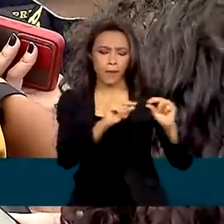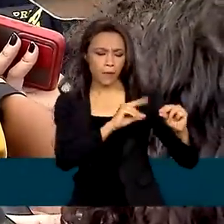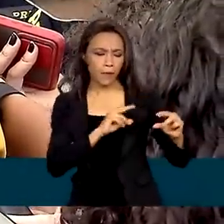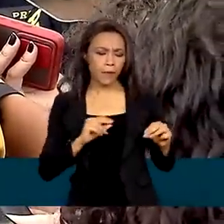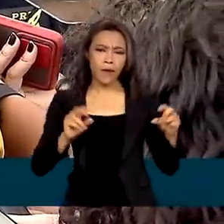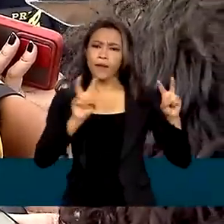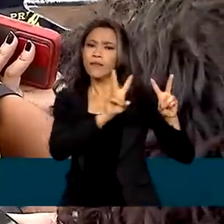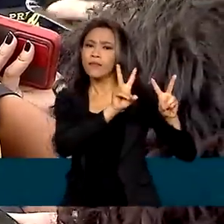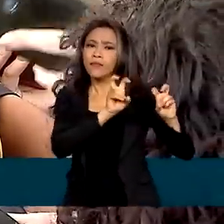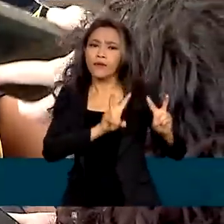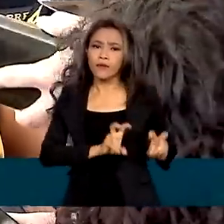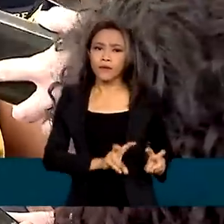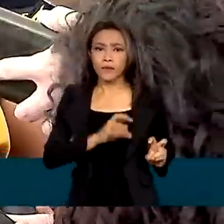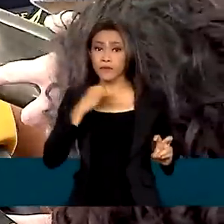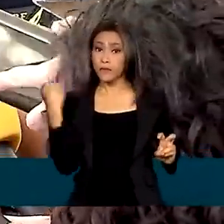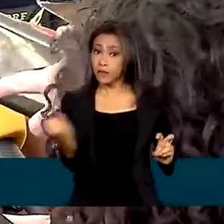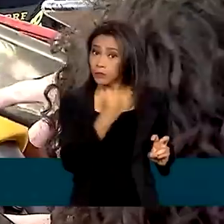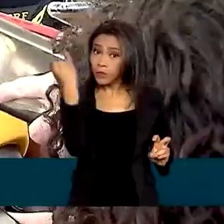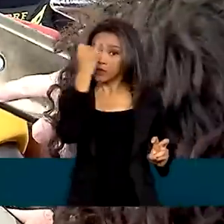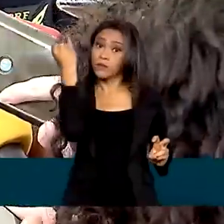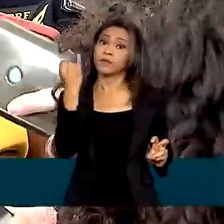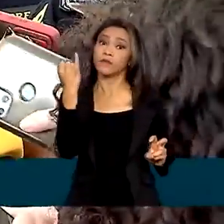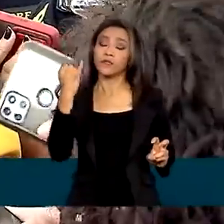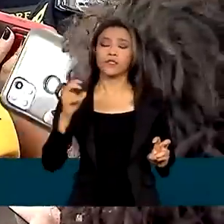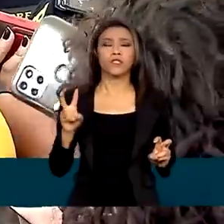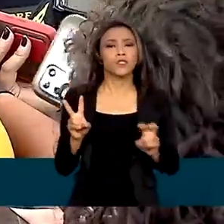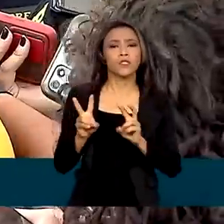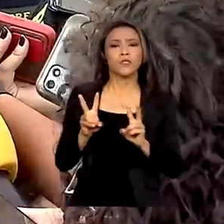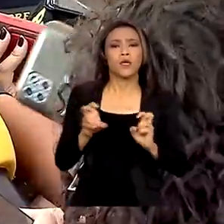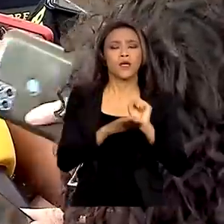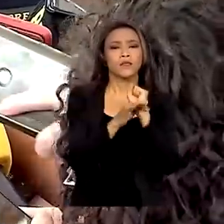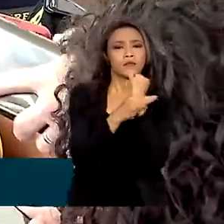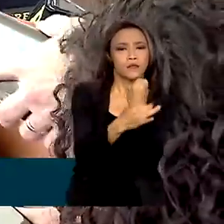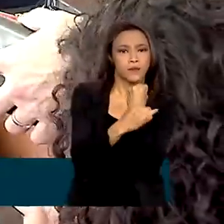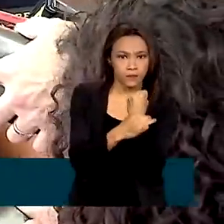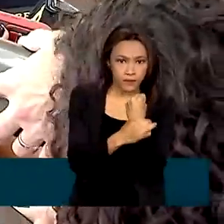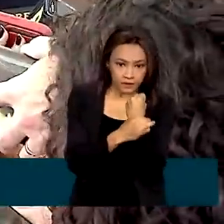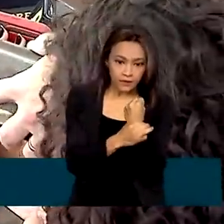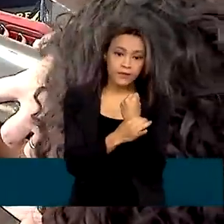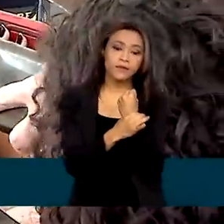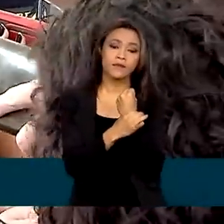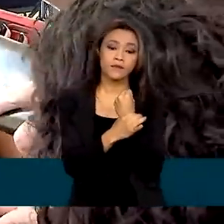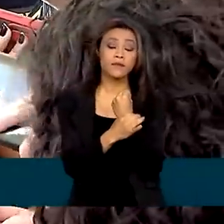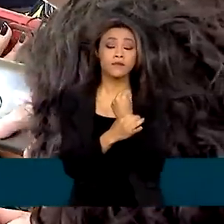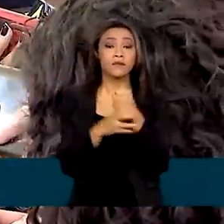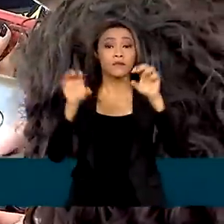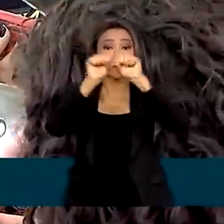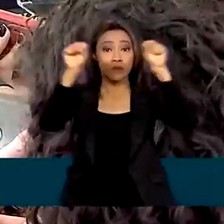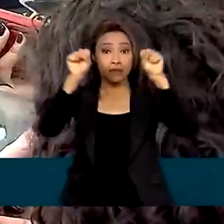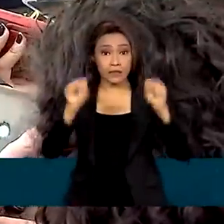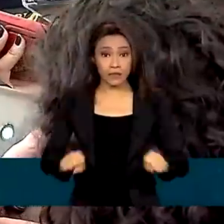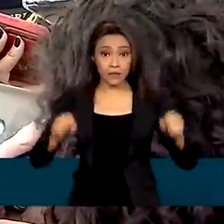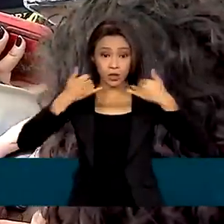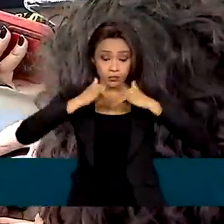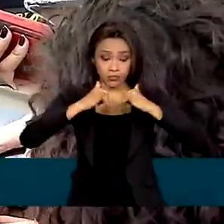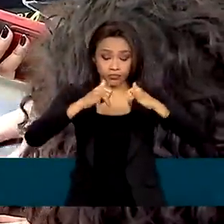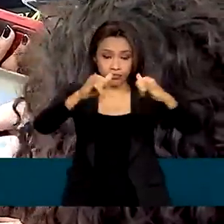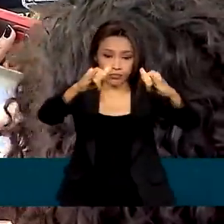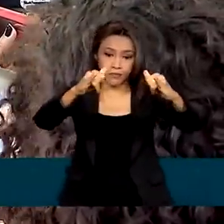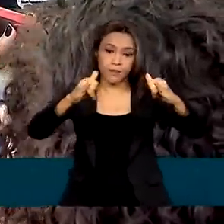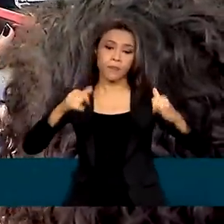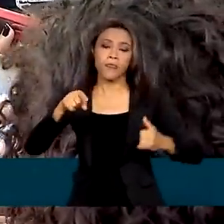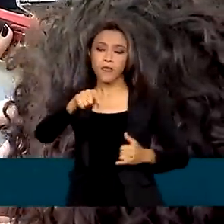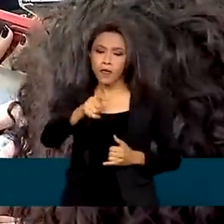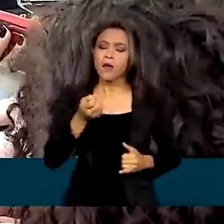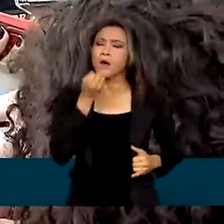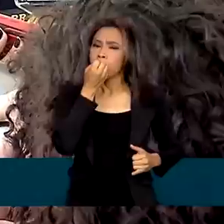para a modernização da segurança do sistema de transmissão nacional. Há